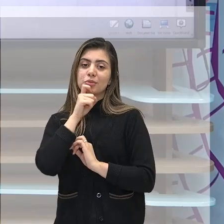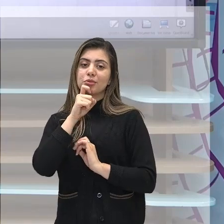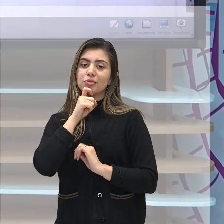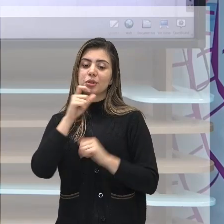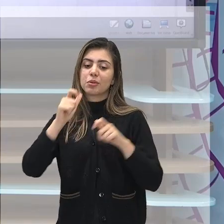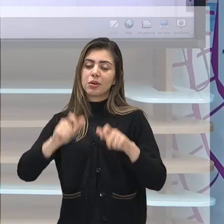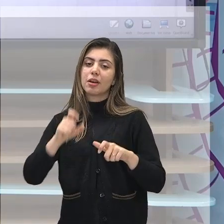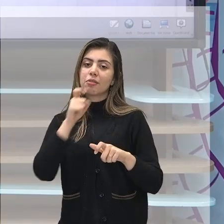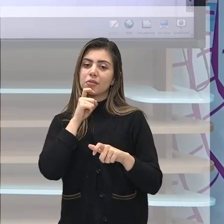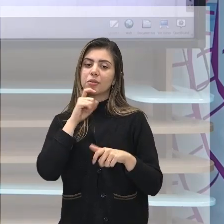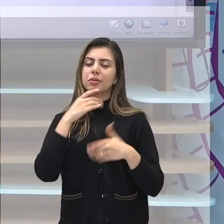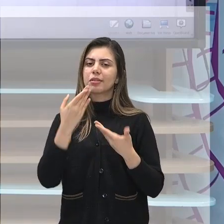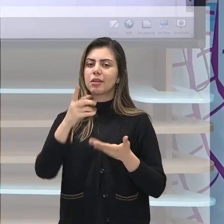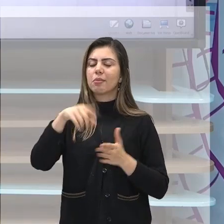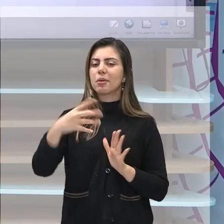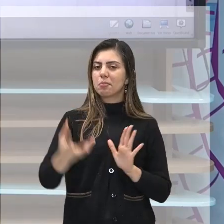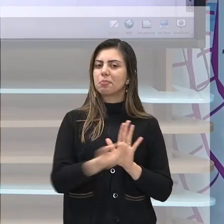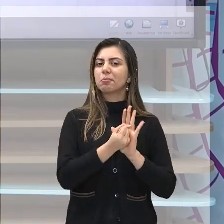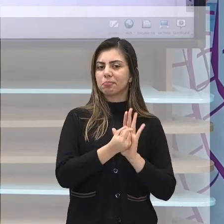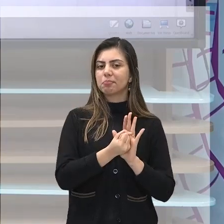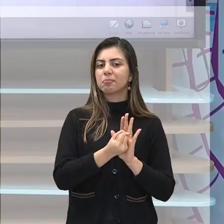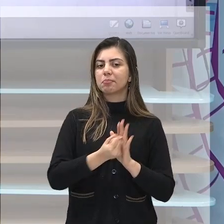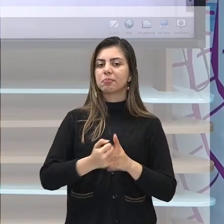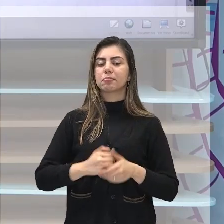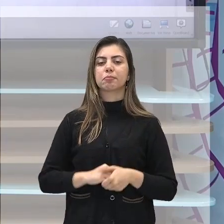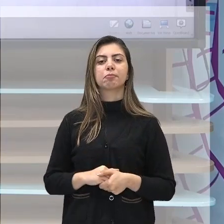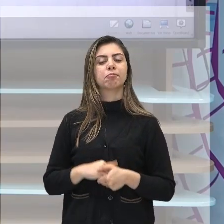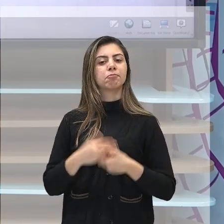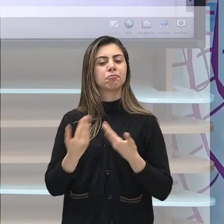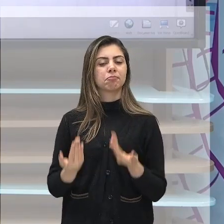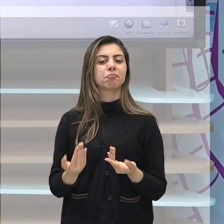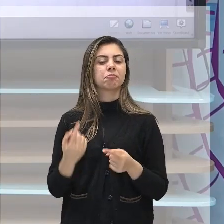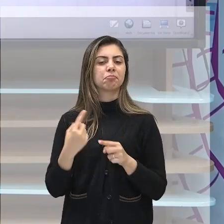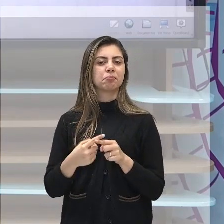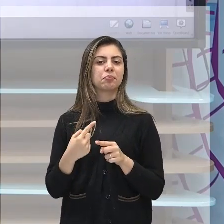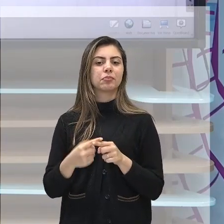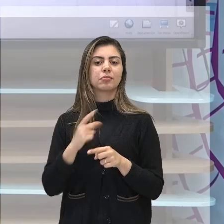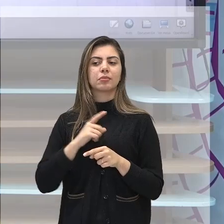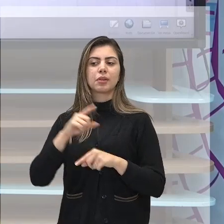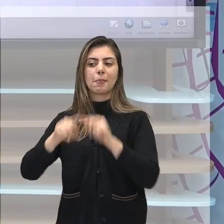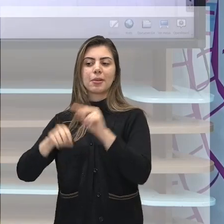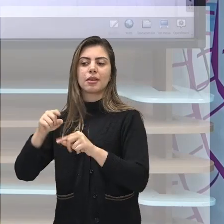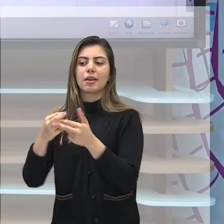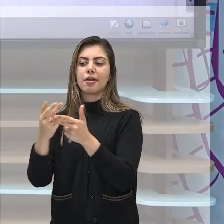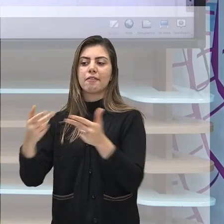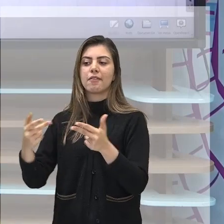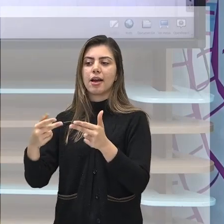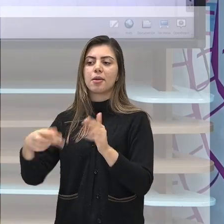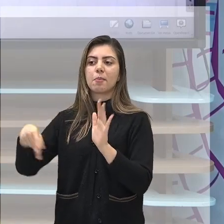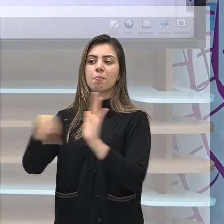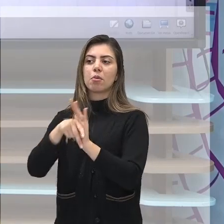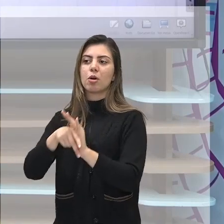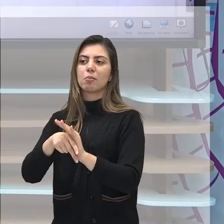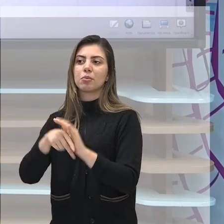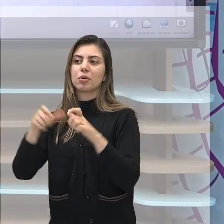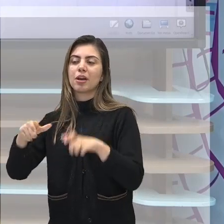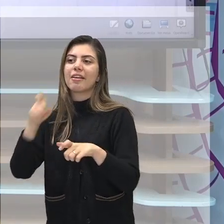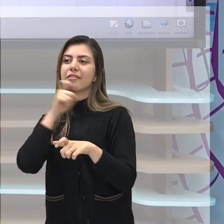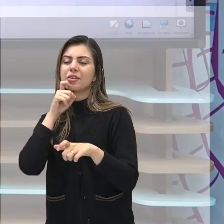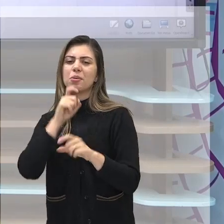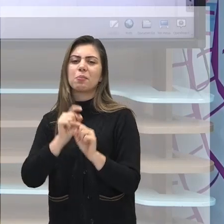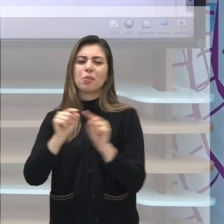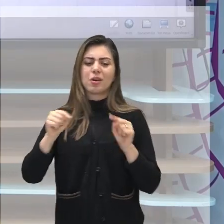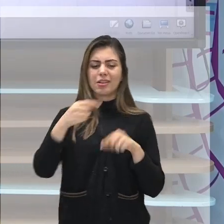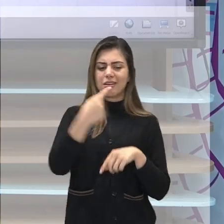emblema, né, é emblemático o fato de ter produtos que não encaixavam com